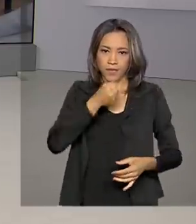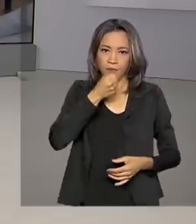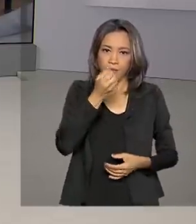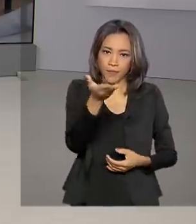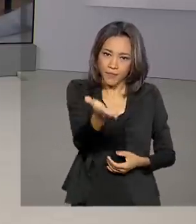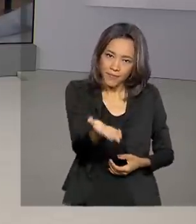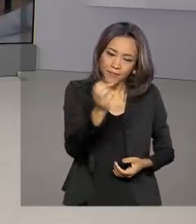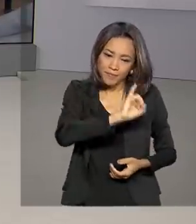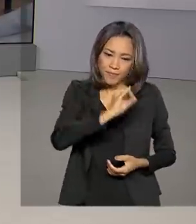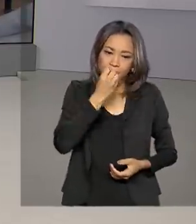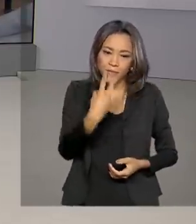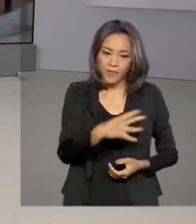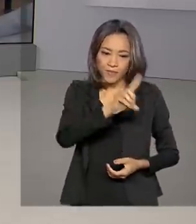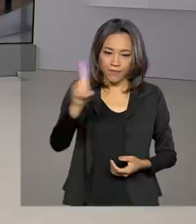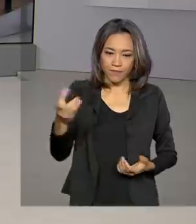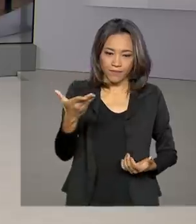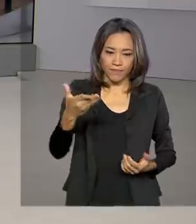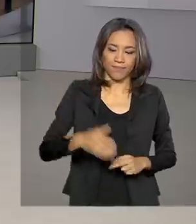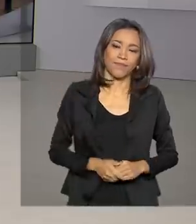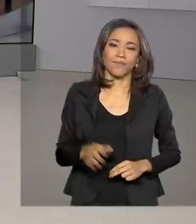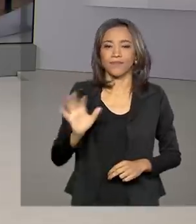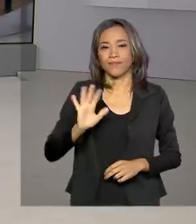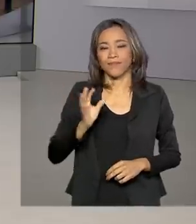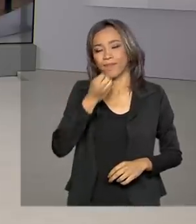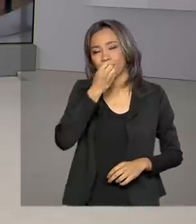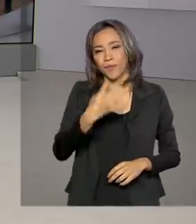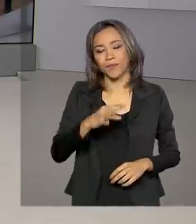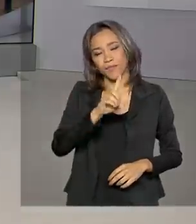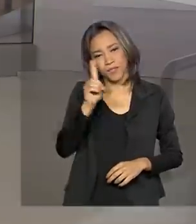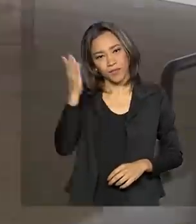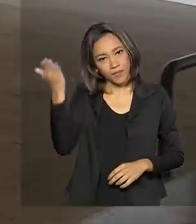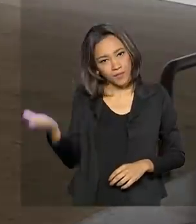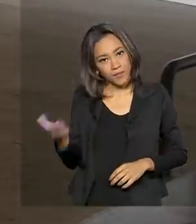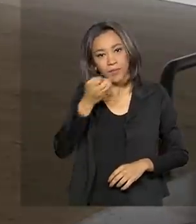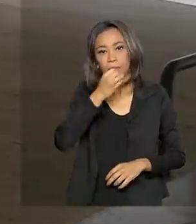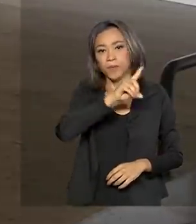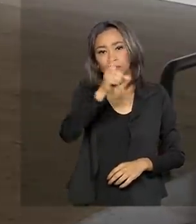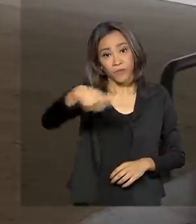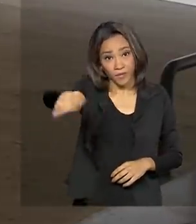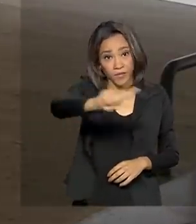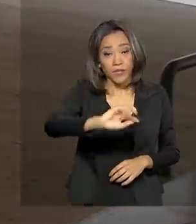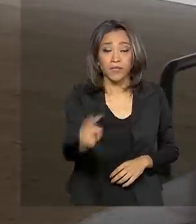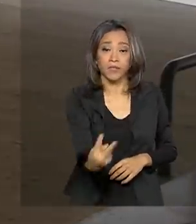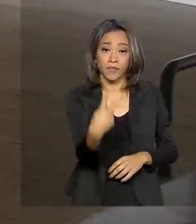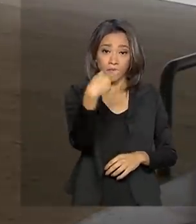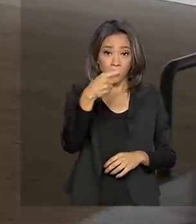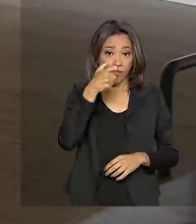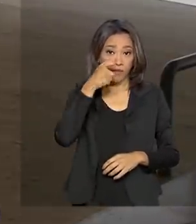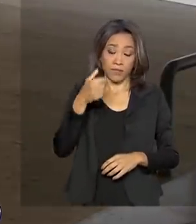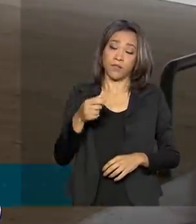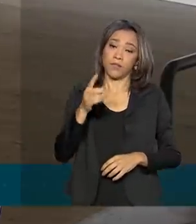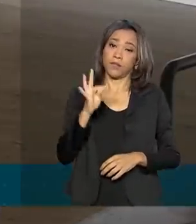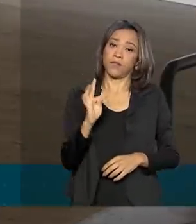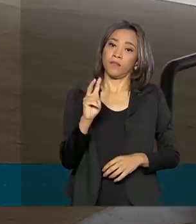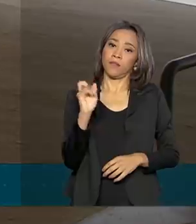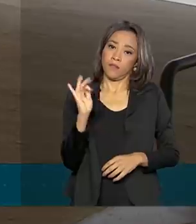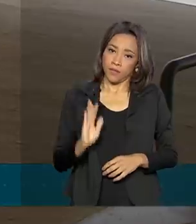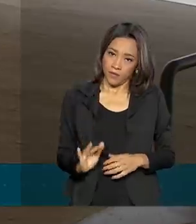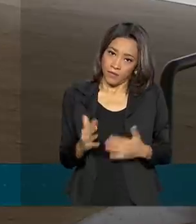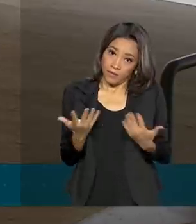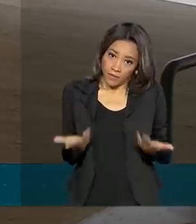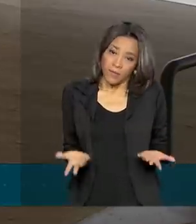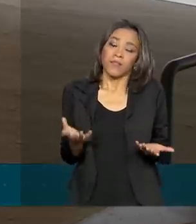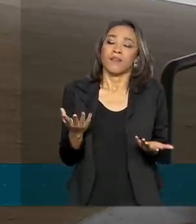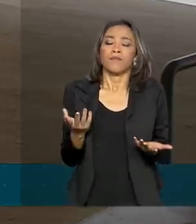Holanda. Bom dia, Lu. Olá, Renata. Bom dia para você. Bom dia para você que acompanha a TV Brasil. É isso mesmo e essa é uma notícia do